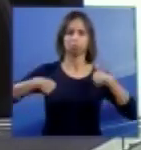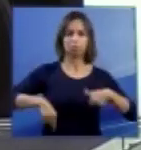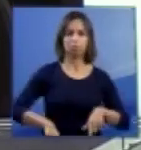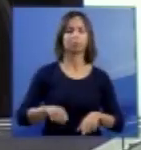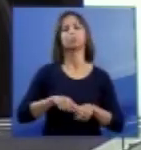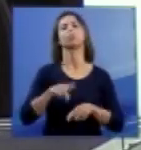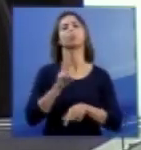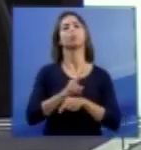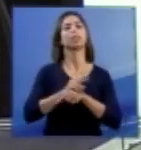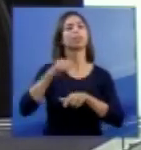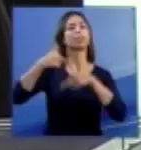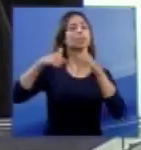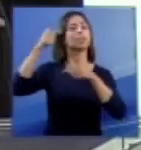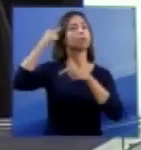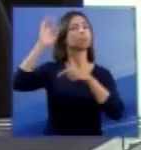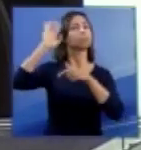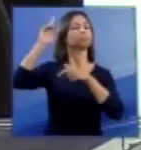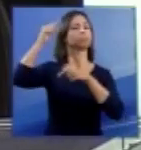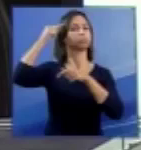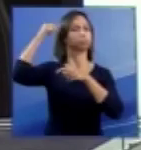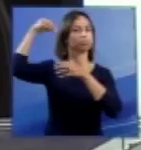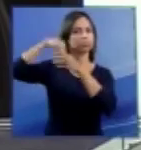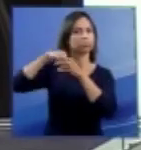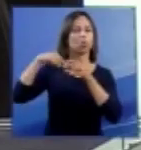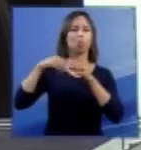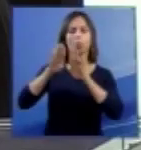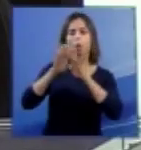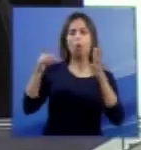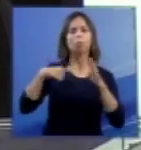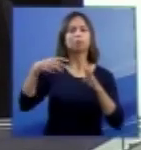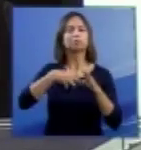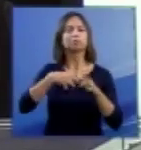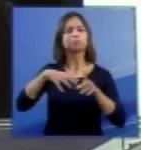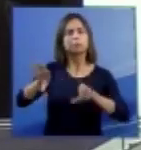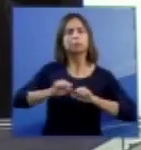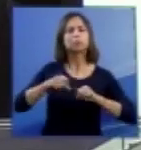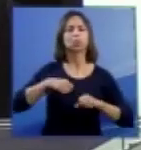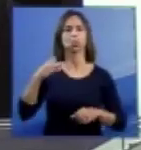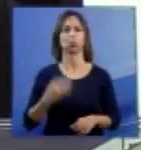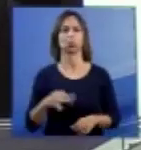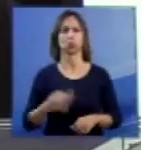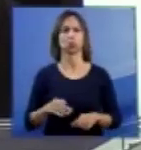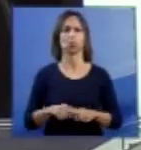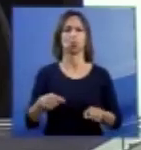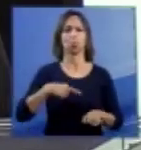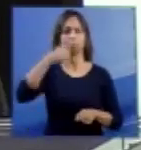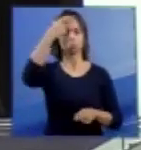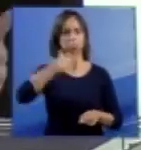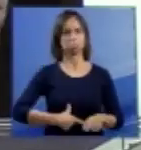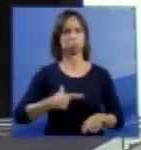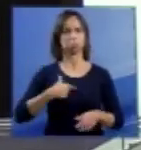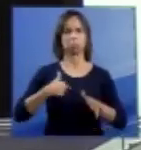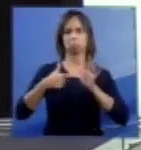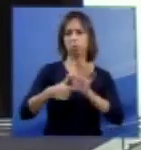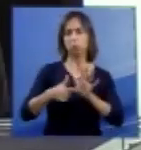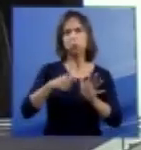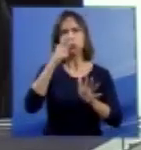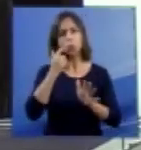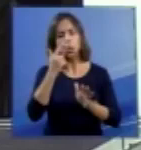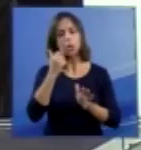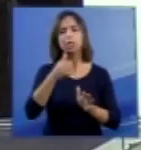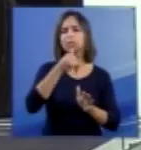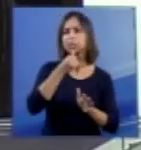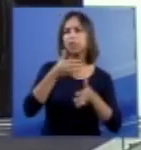controle de alguns dos gates, dos portões de controle da dor e de expressão de comportamentos emocionais acompanhados de